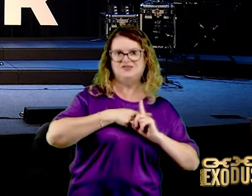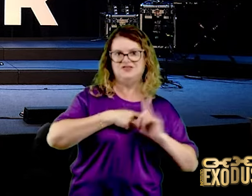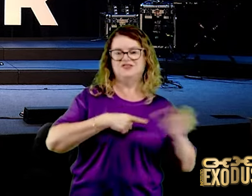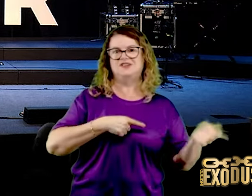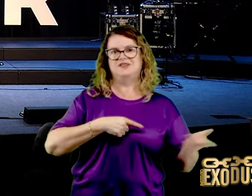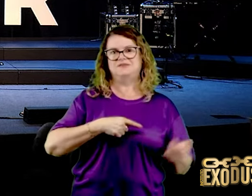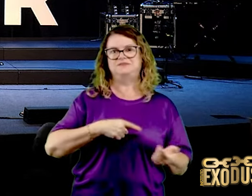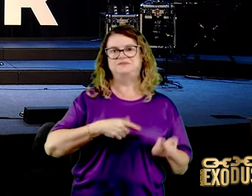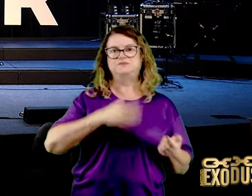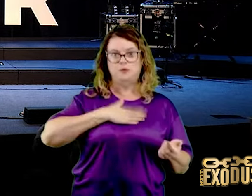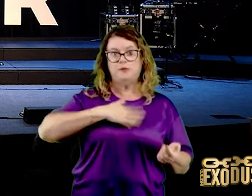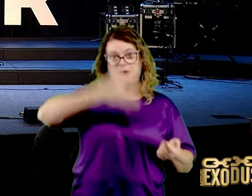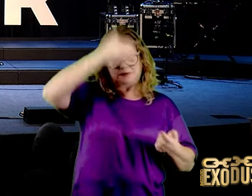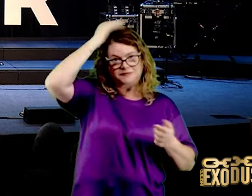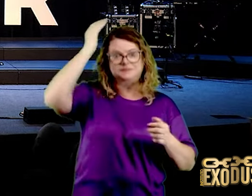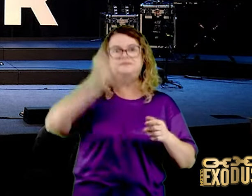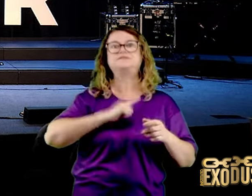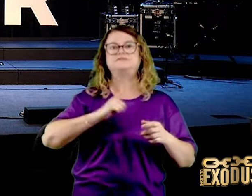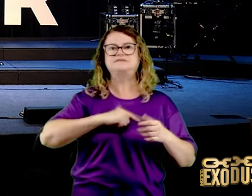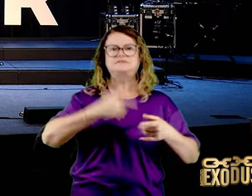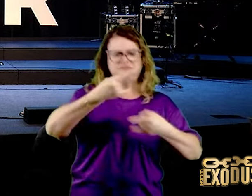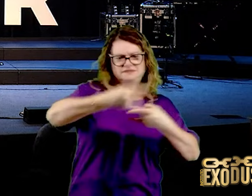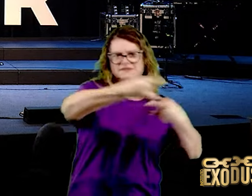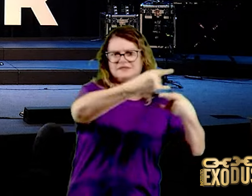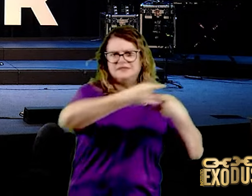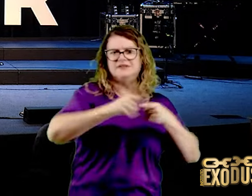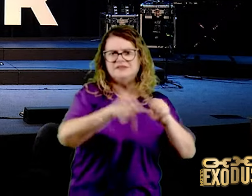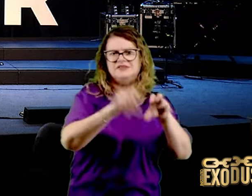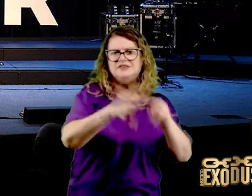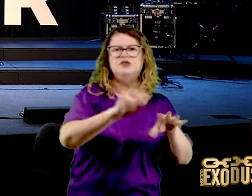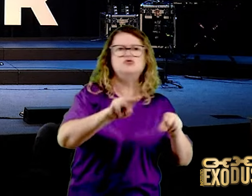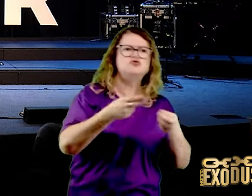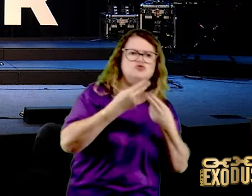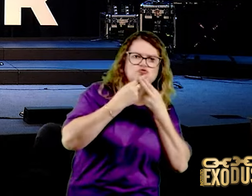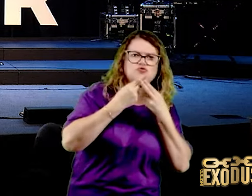Tem um monte, eu faço lives sobre jejum, explicando como fazer, como não fazer.